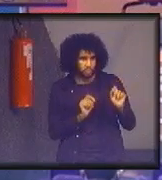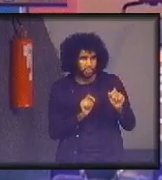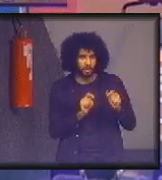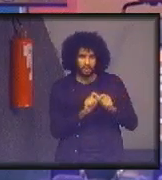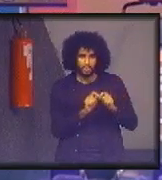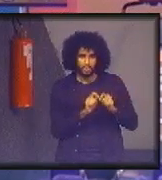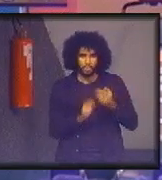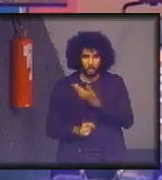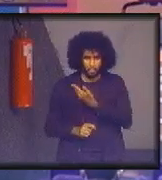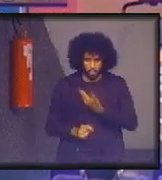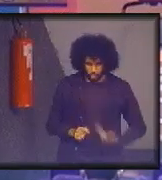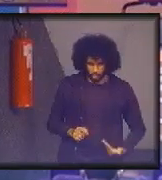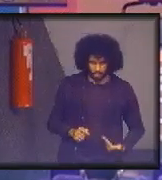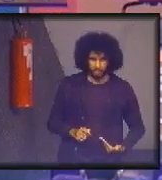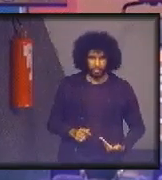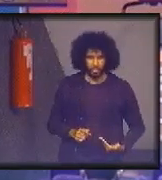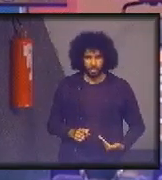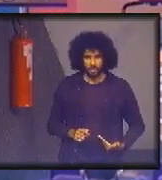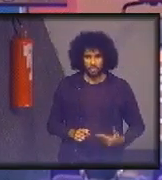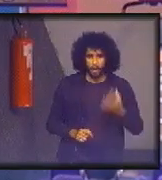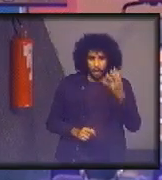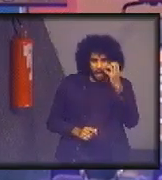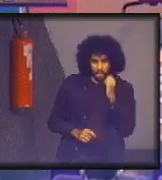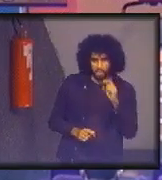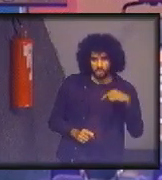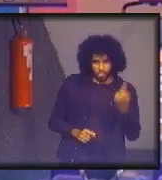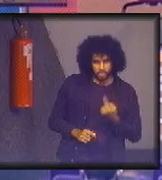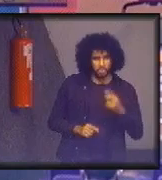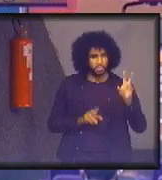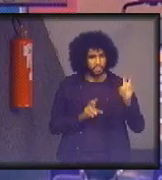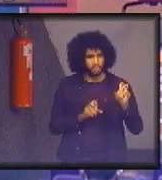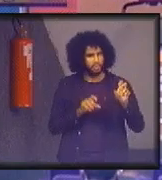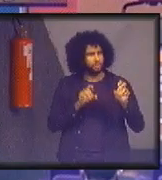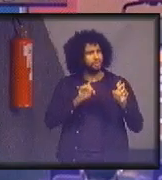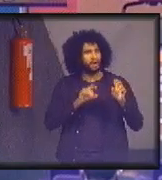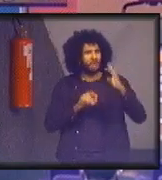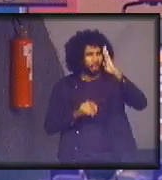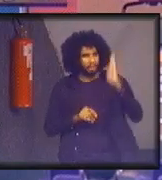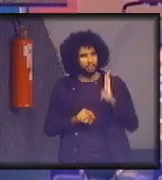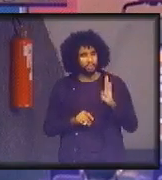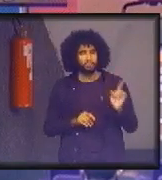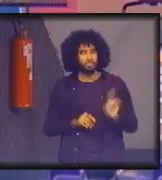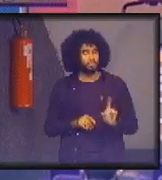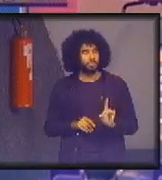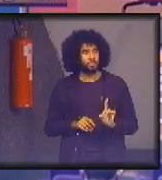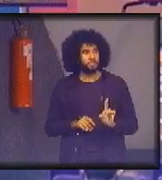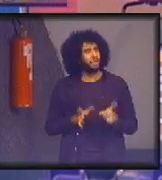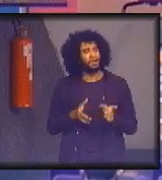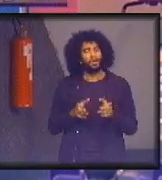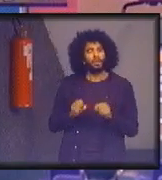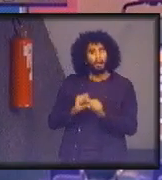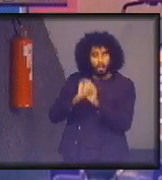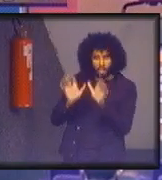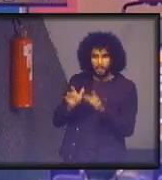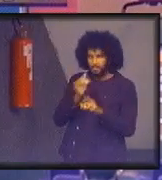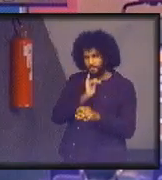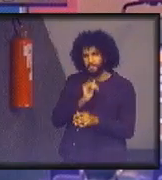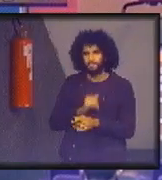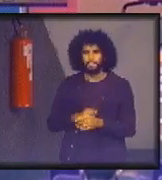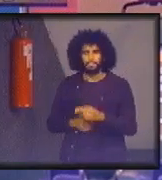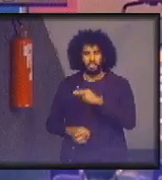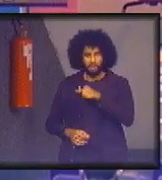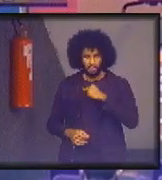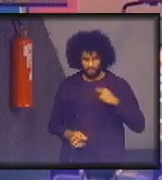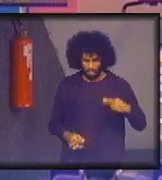que os governos adotem os nossos temas, e não é só no Brasil. É por uma questão óbvia. Com exceção da China, que